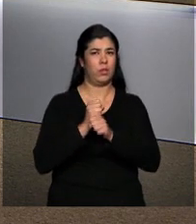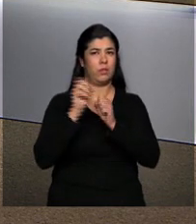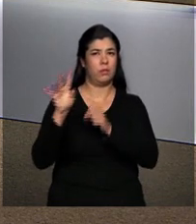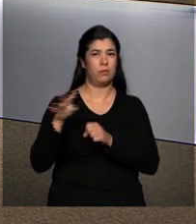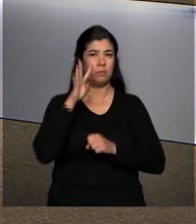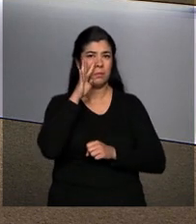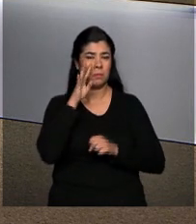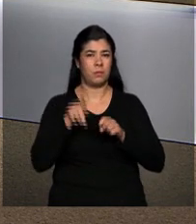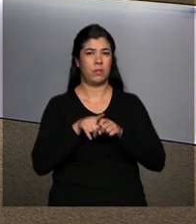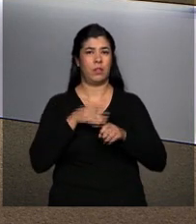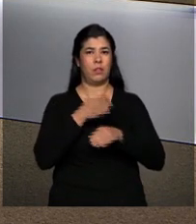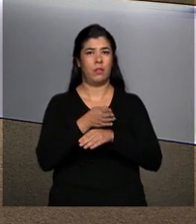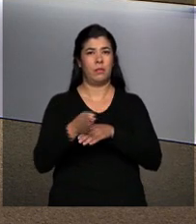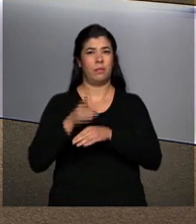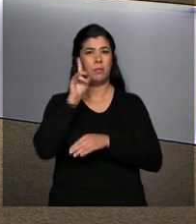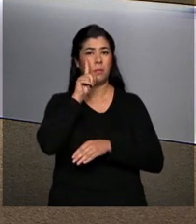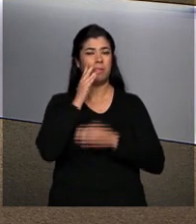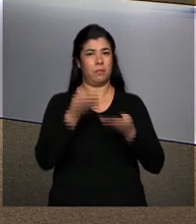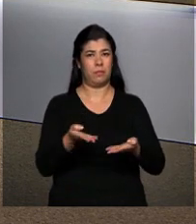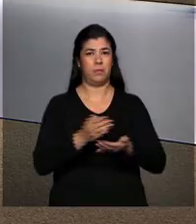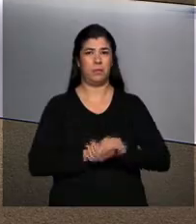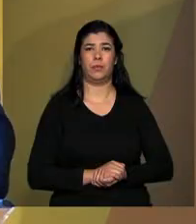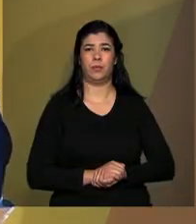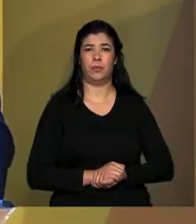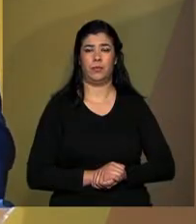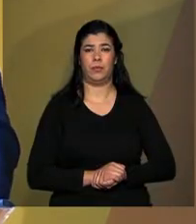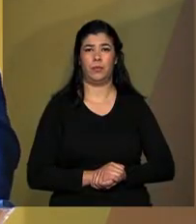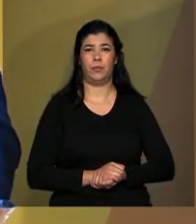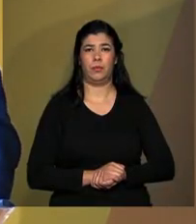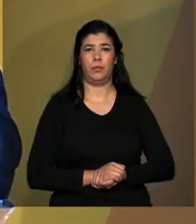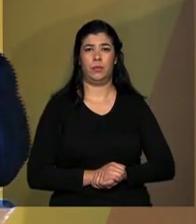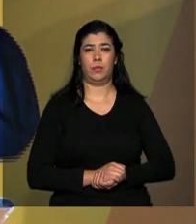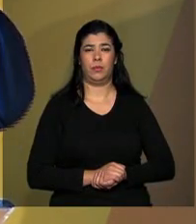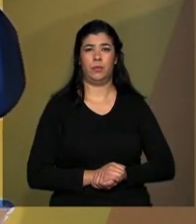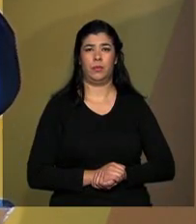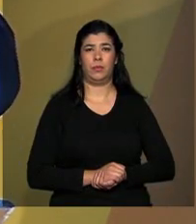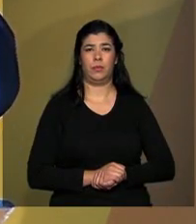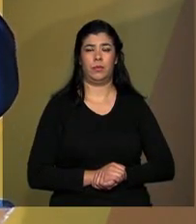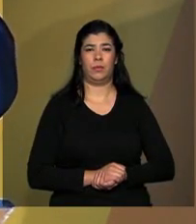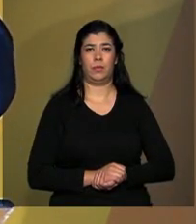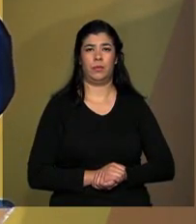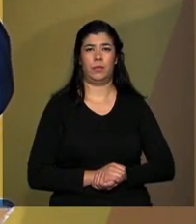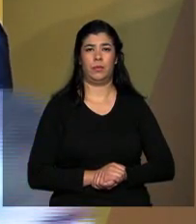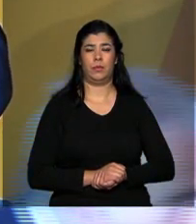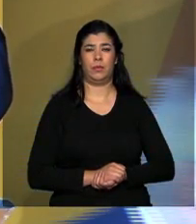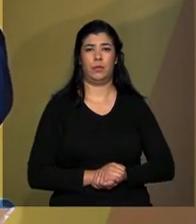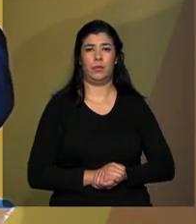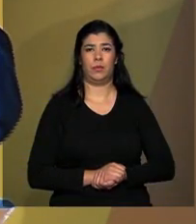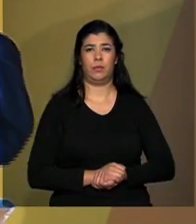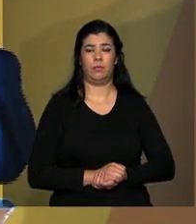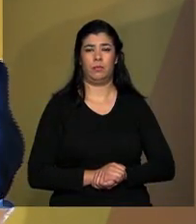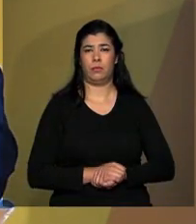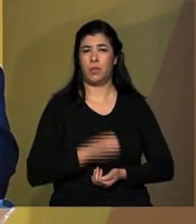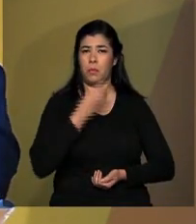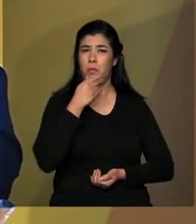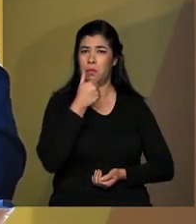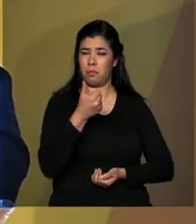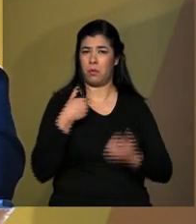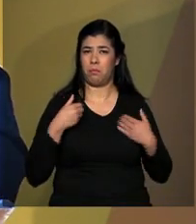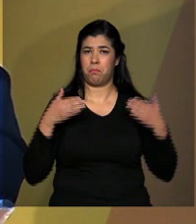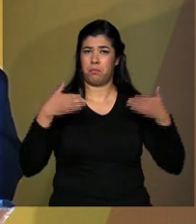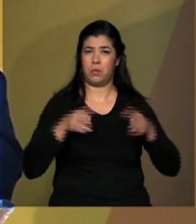atrair investimentos americanos. Veja como foi. É uma honra participar deste seminário.